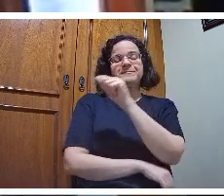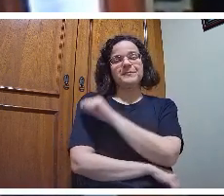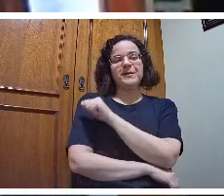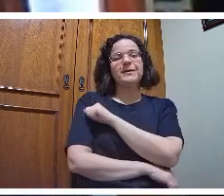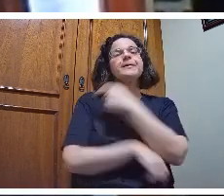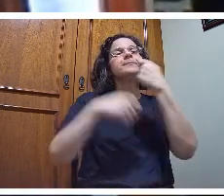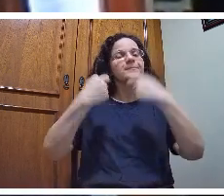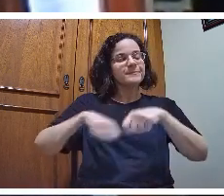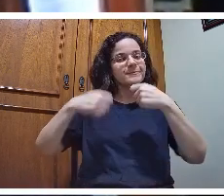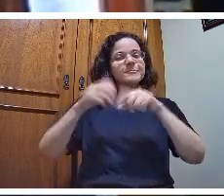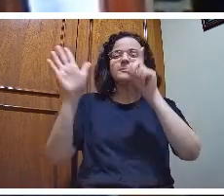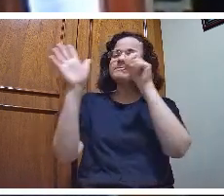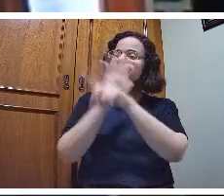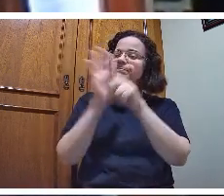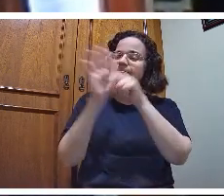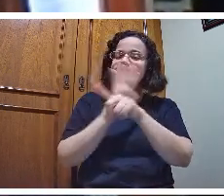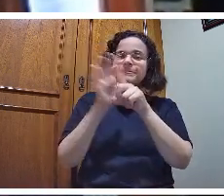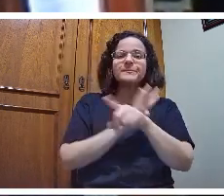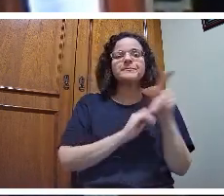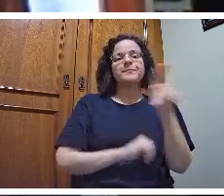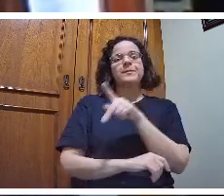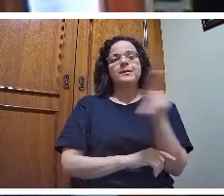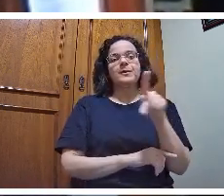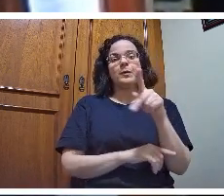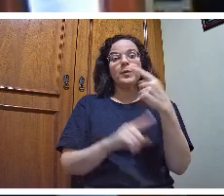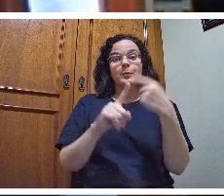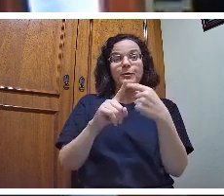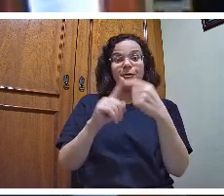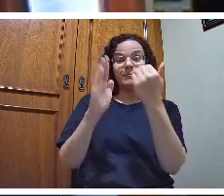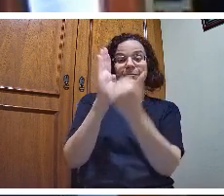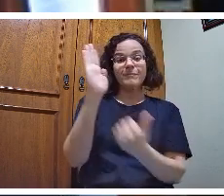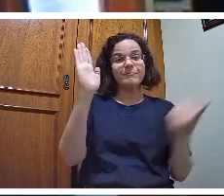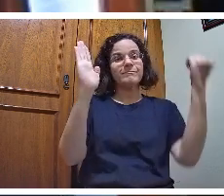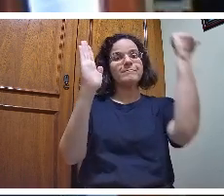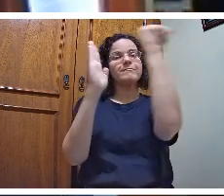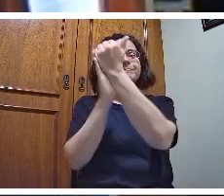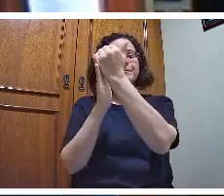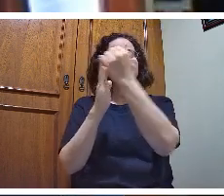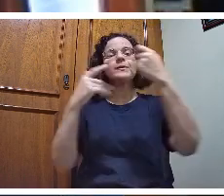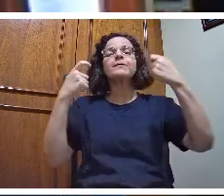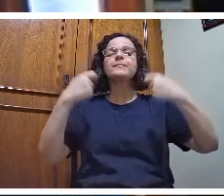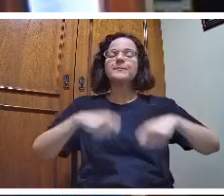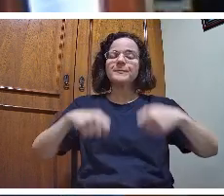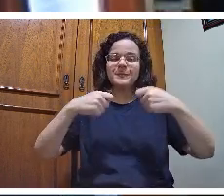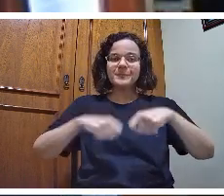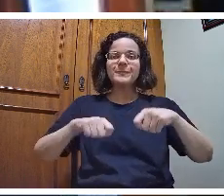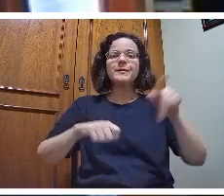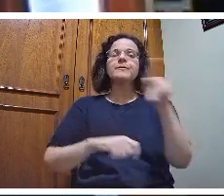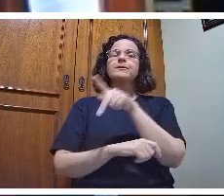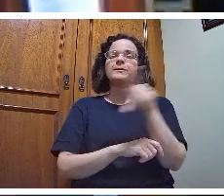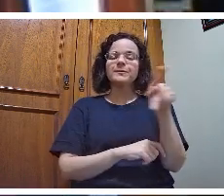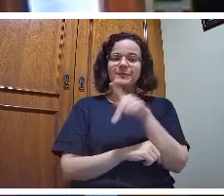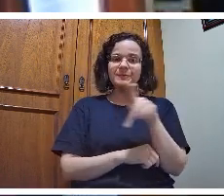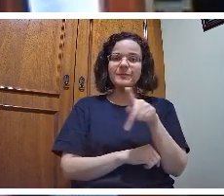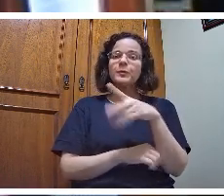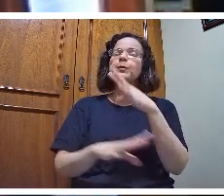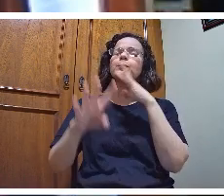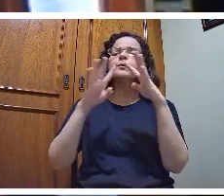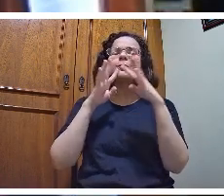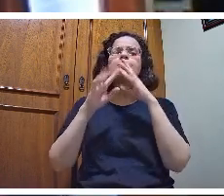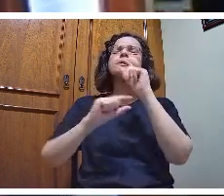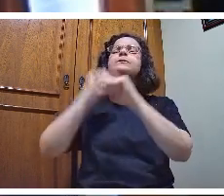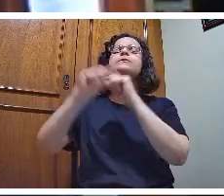superá-lo é necessário que o professor conheça aquilo que o aluno sabe veja que numa aula tradicional